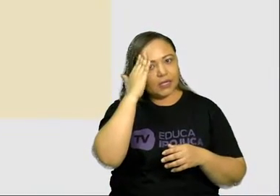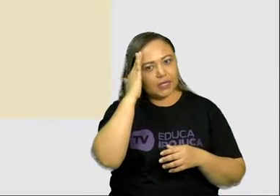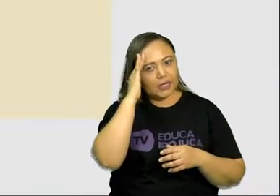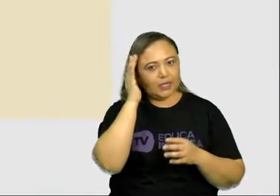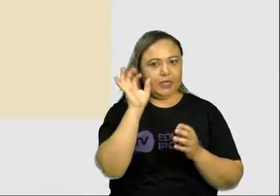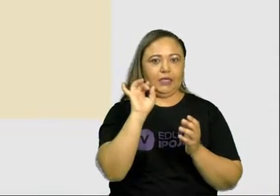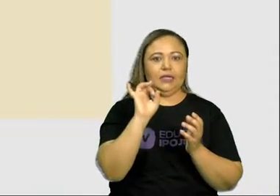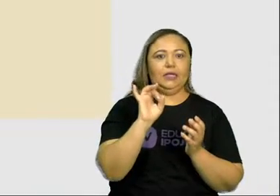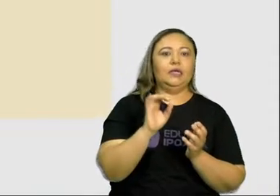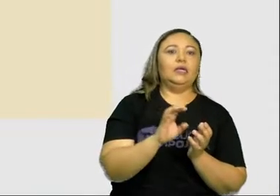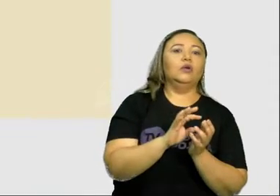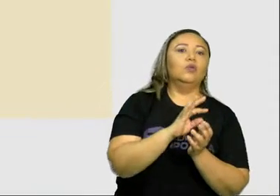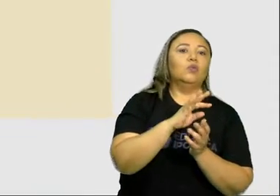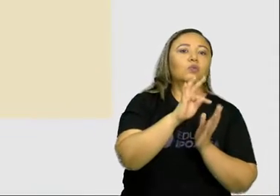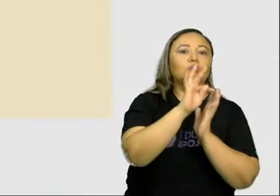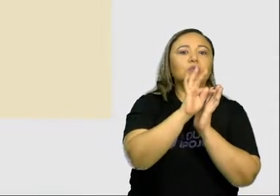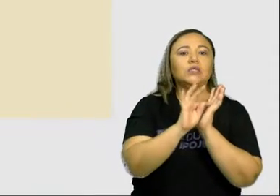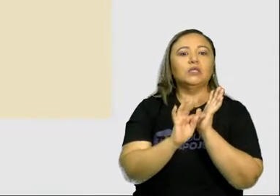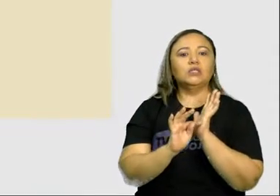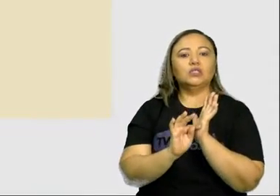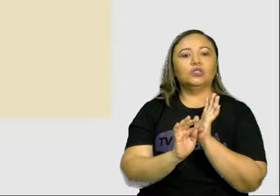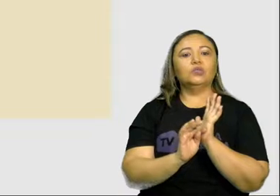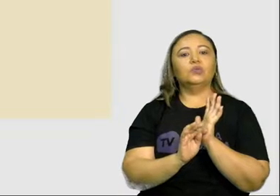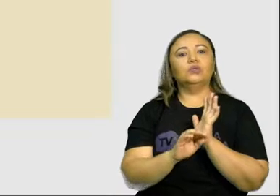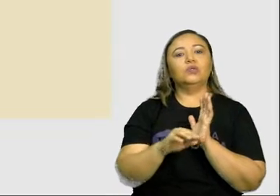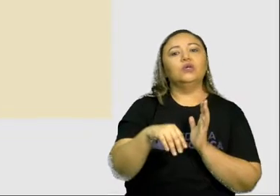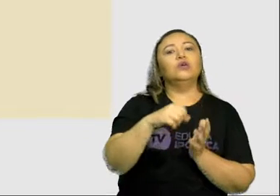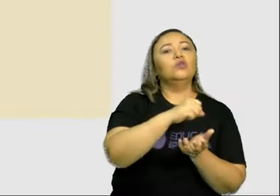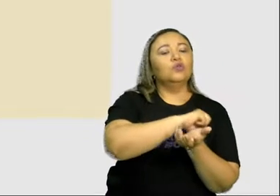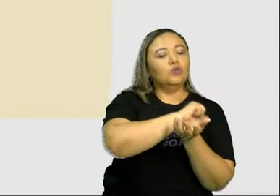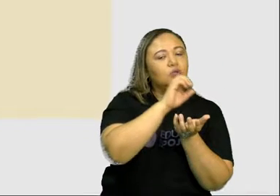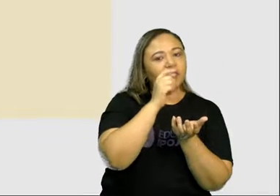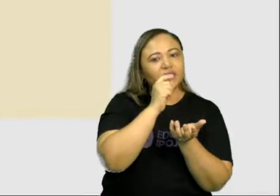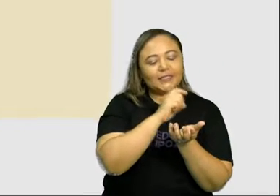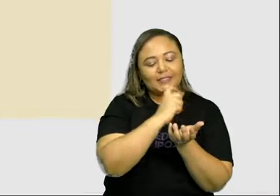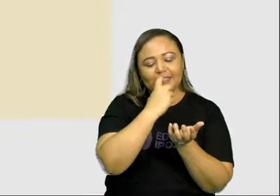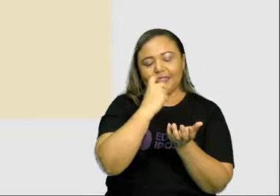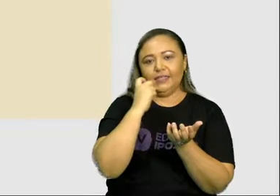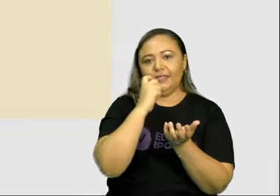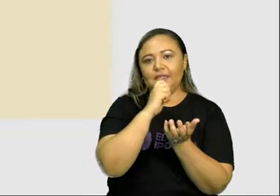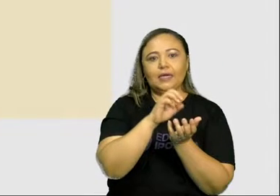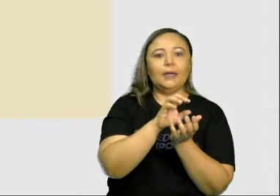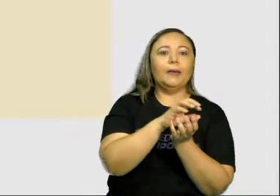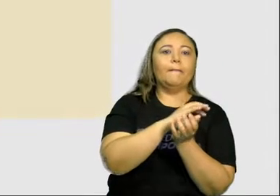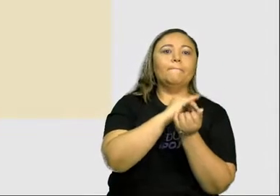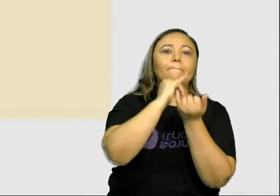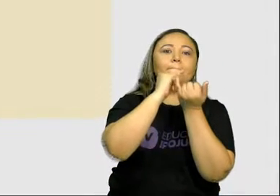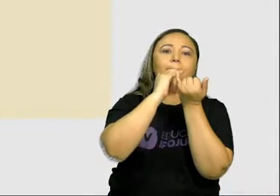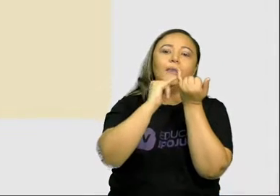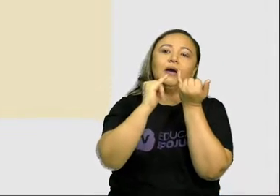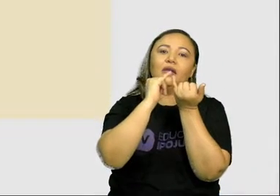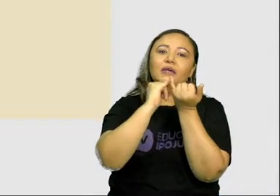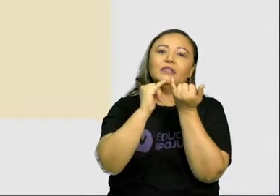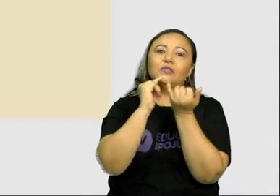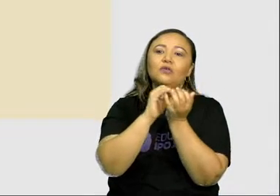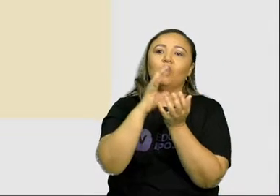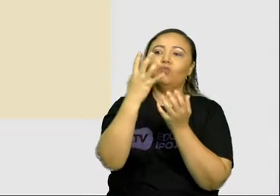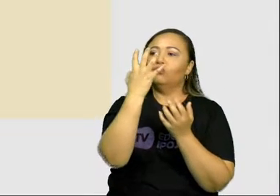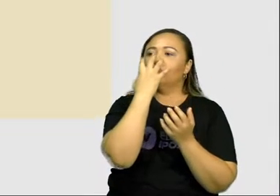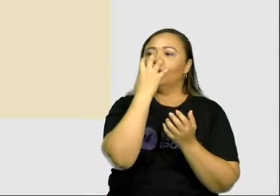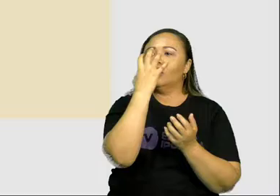pouquinho o texto. Quais os dentes humanos que se parecem com os do cachorro?